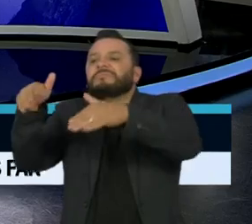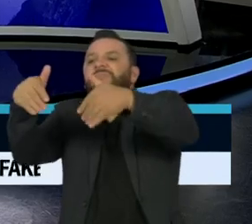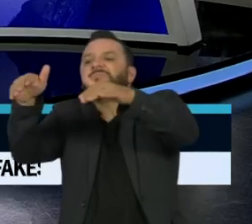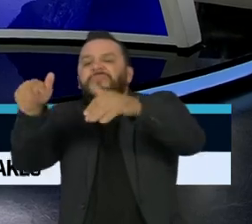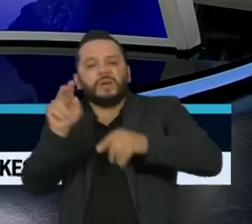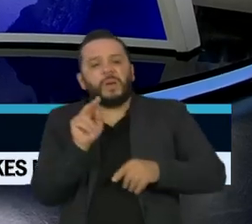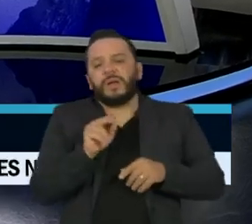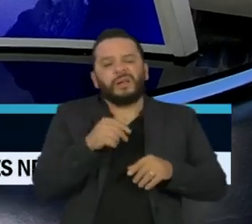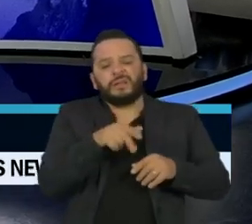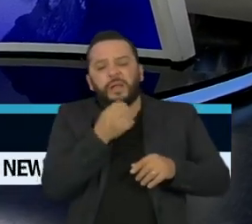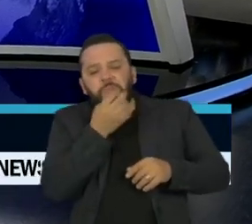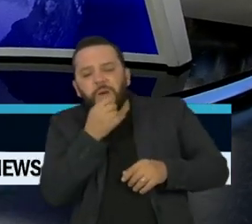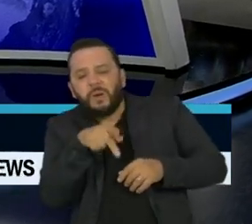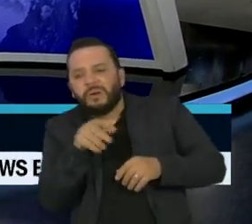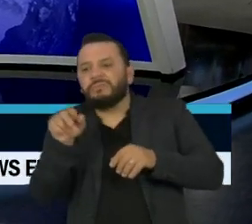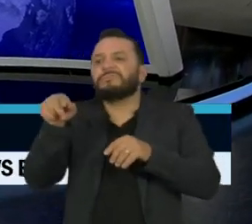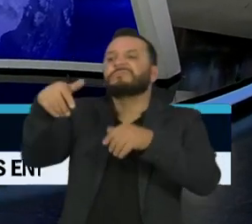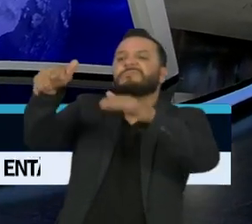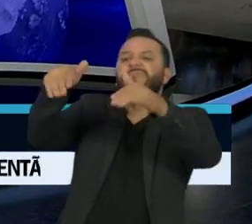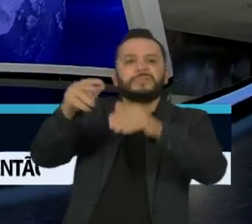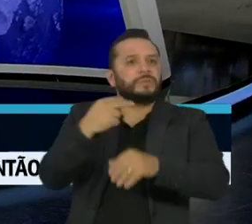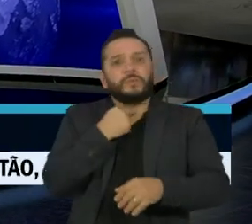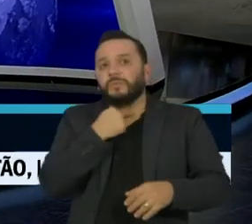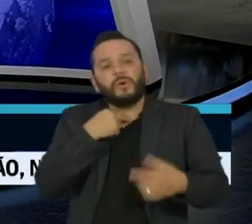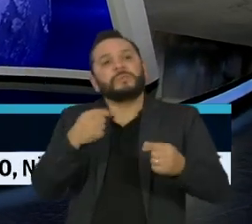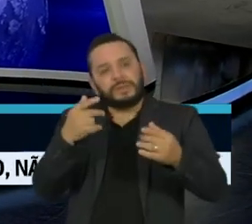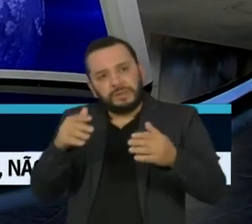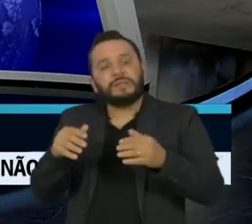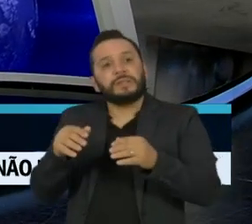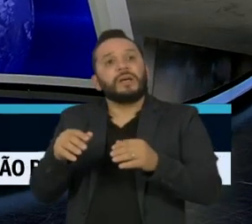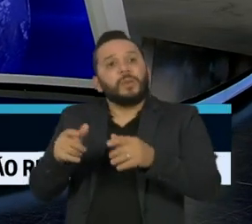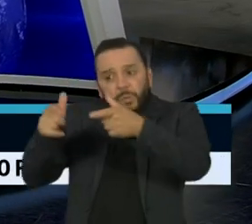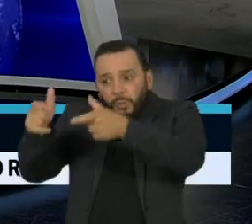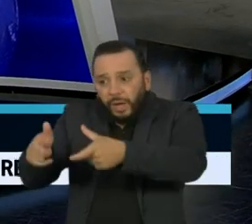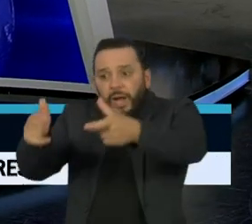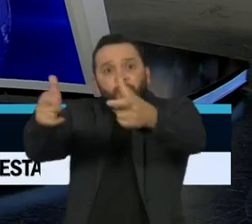é péssima. Nós temos que individualizar cada região.